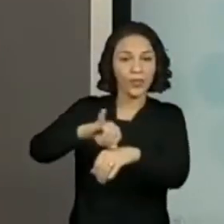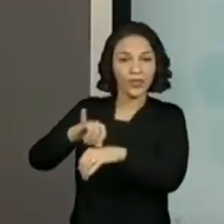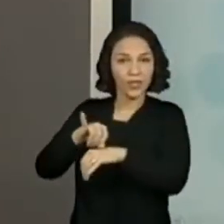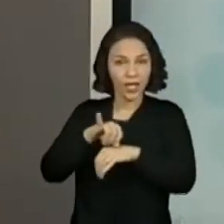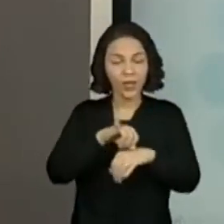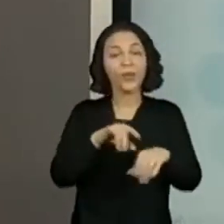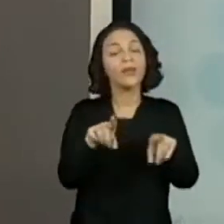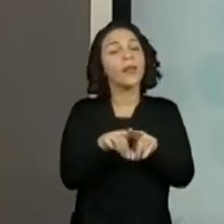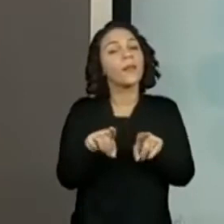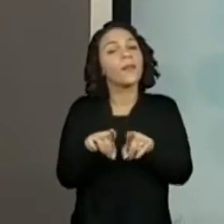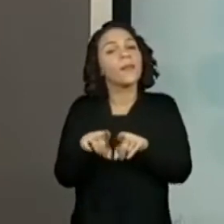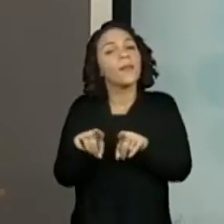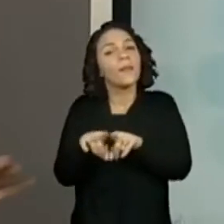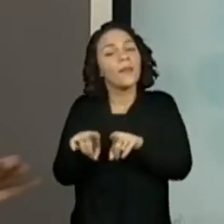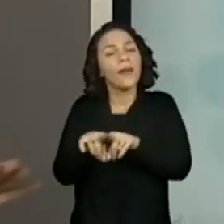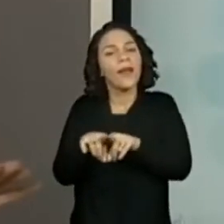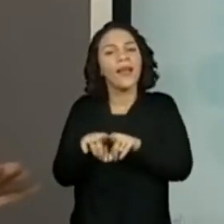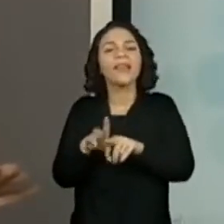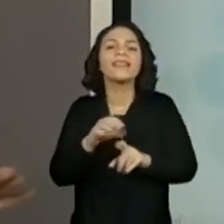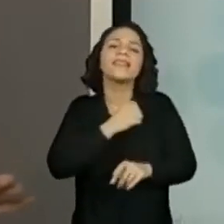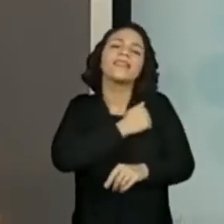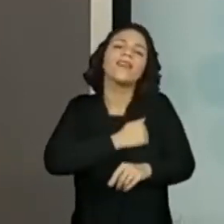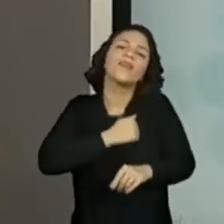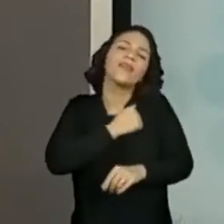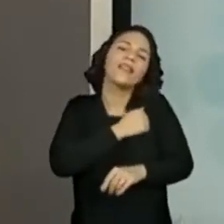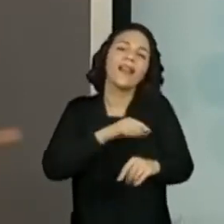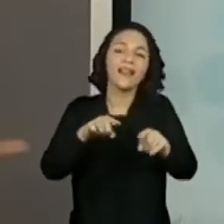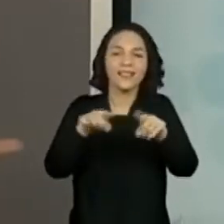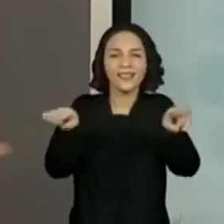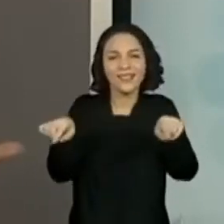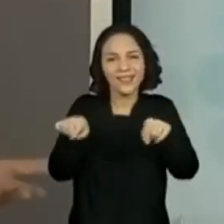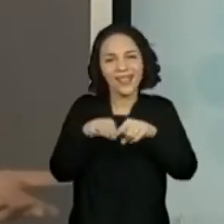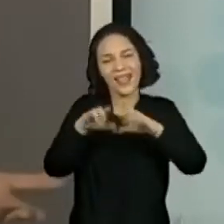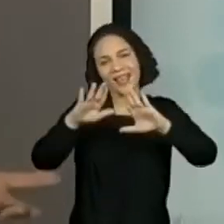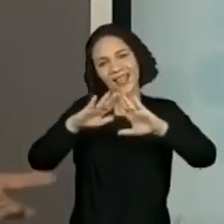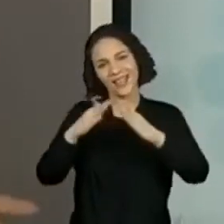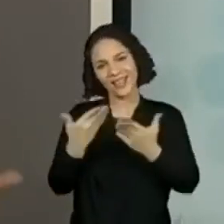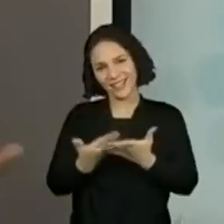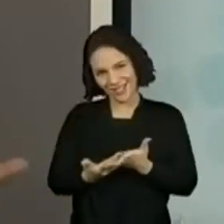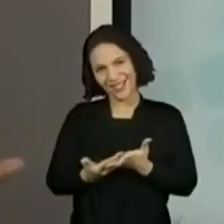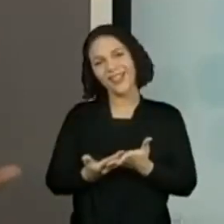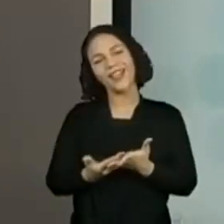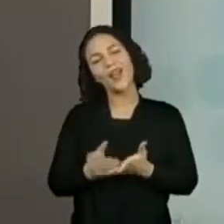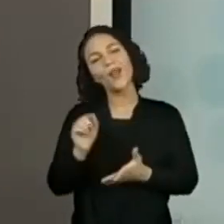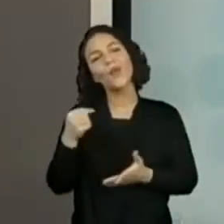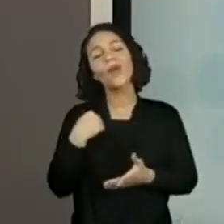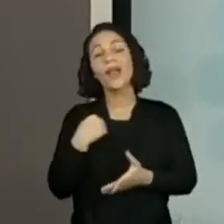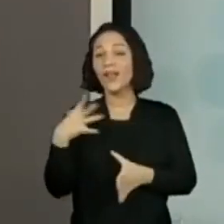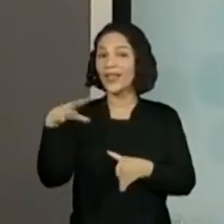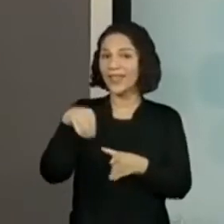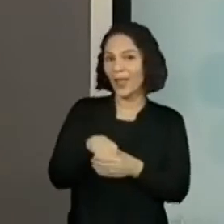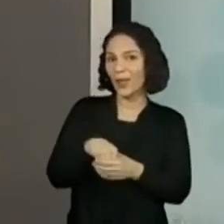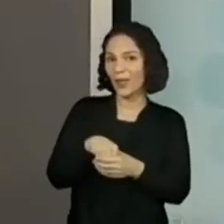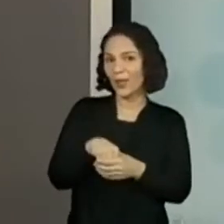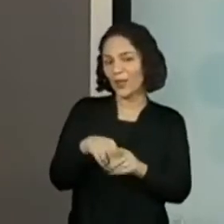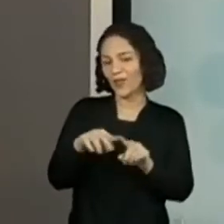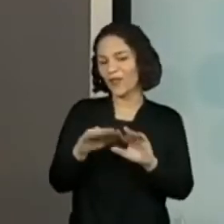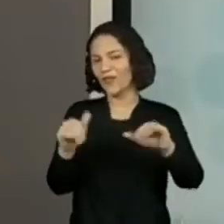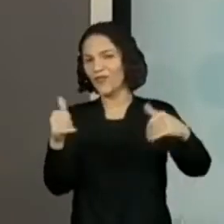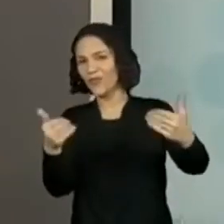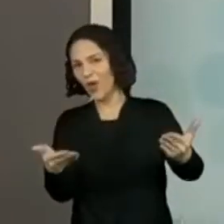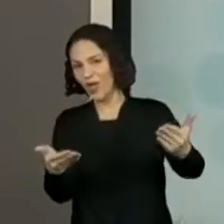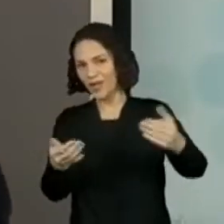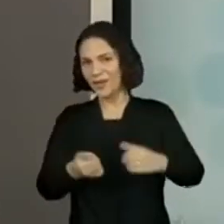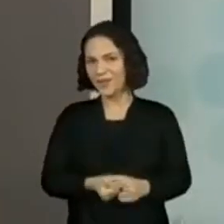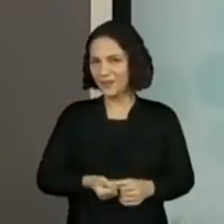além disso, matamos a saudade da escola falando sobre as nossas preferências, daquilo que a gente faz dentro e fora